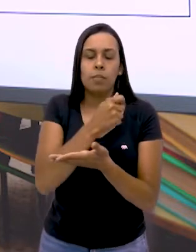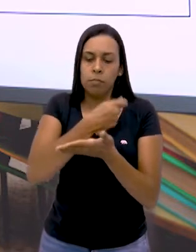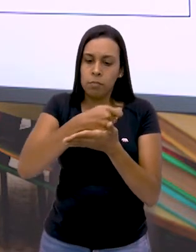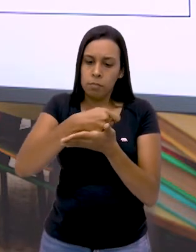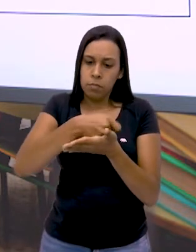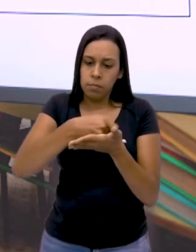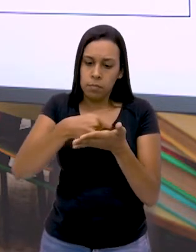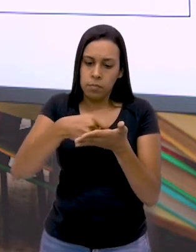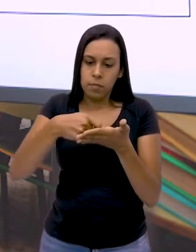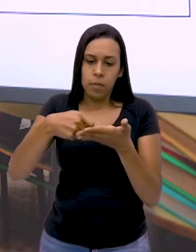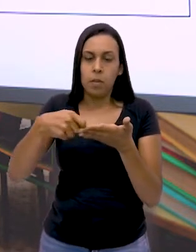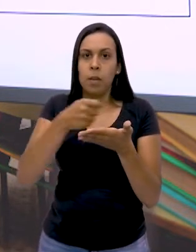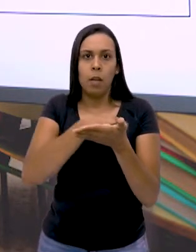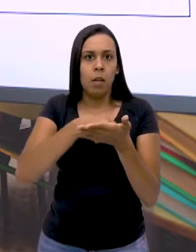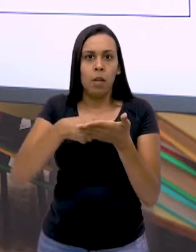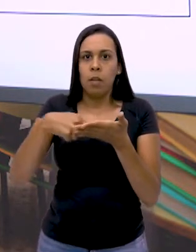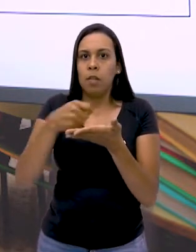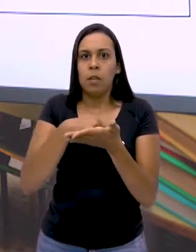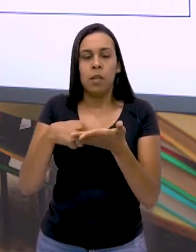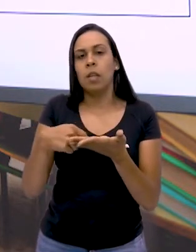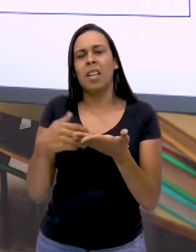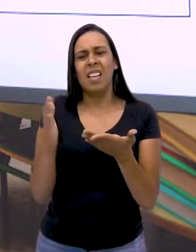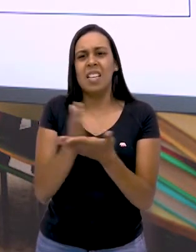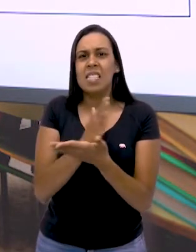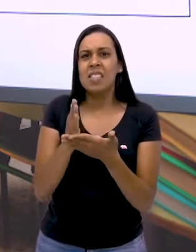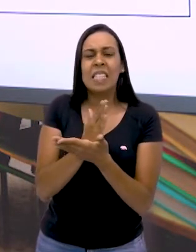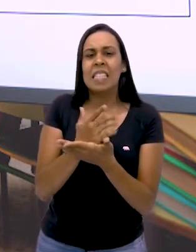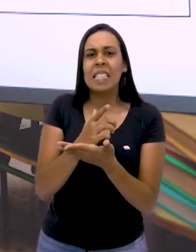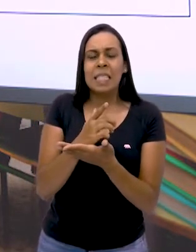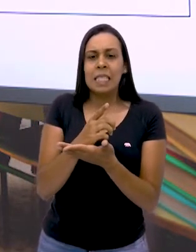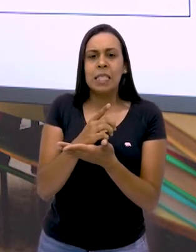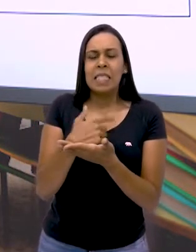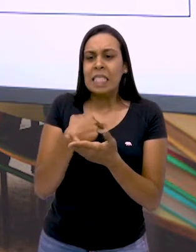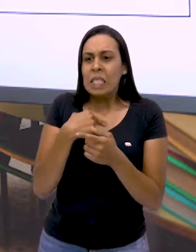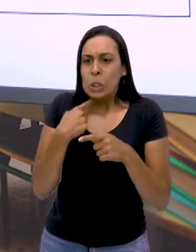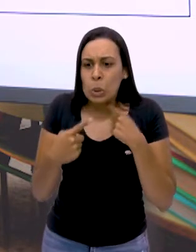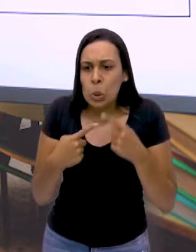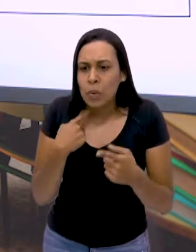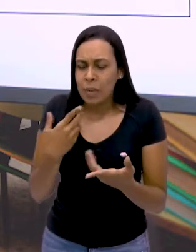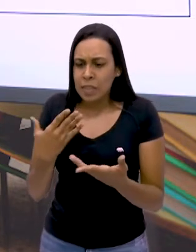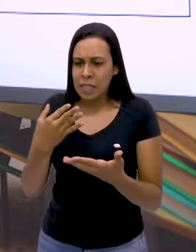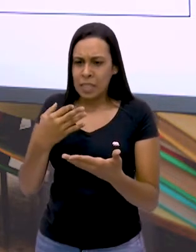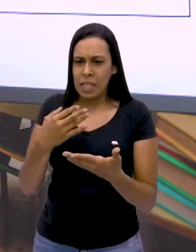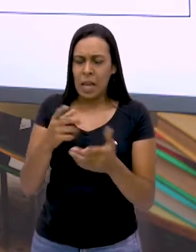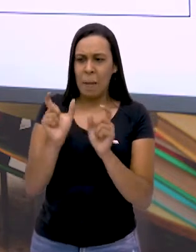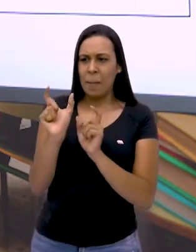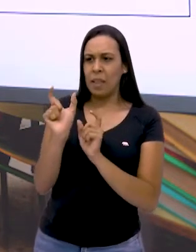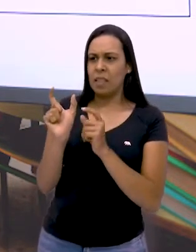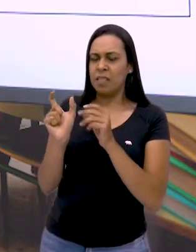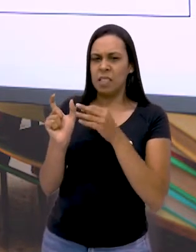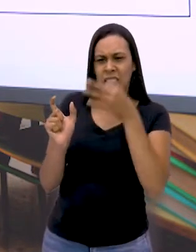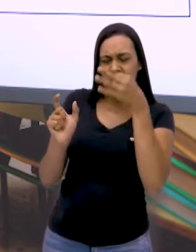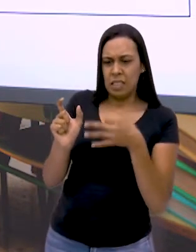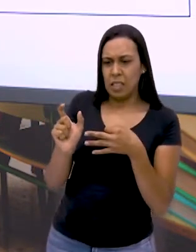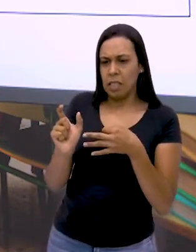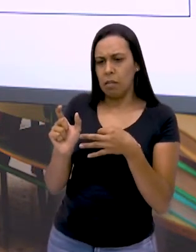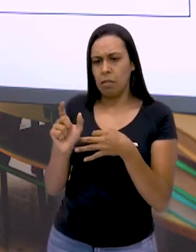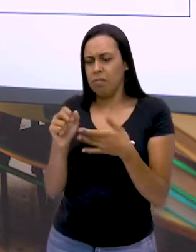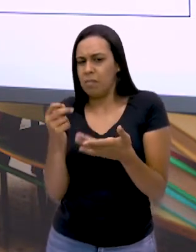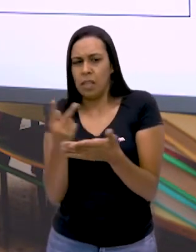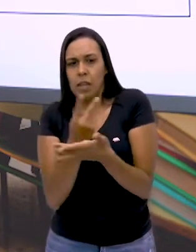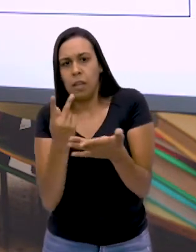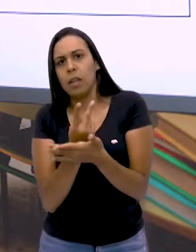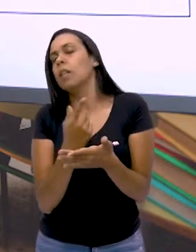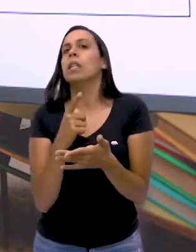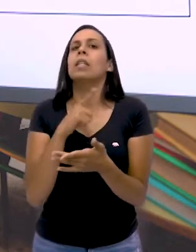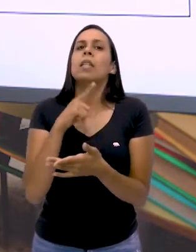diário, em seu diário, que às vezes tinha dúvida na escrita de algumas palavras, se tinham